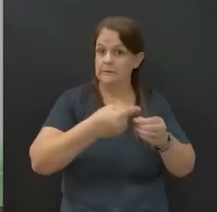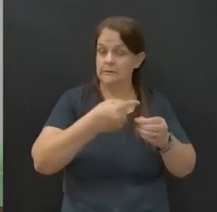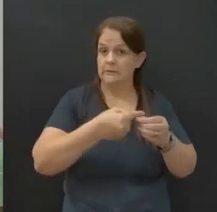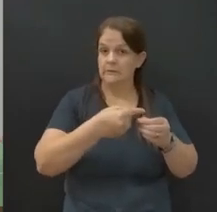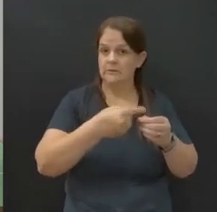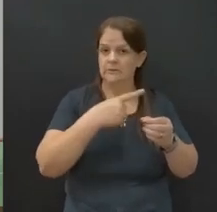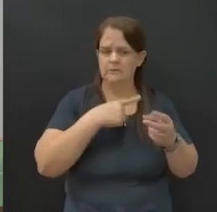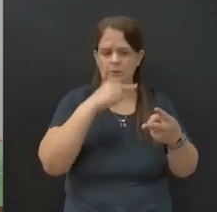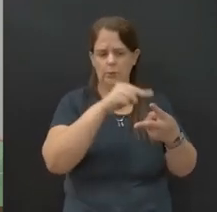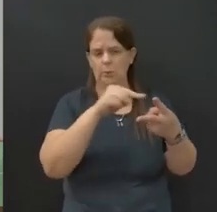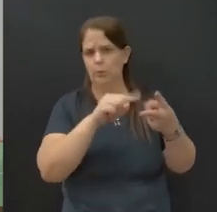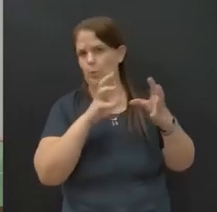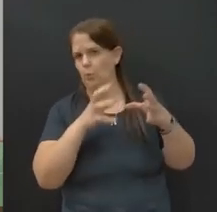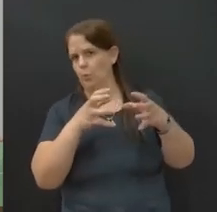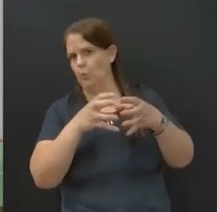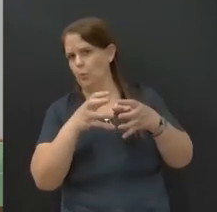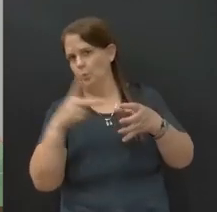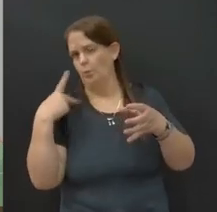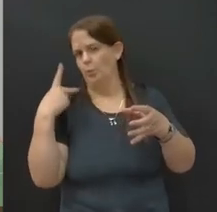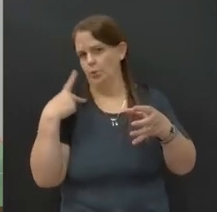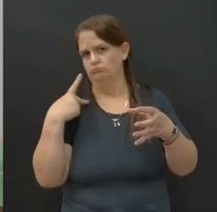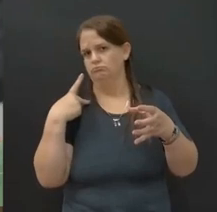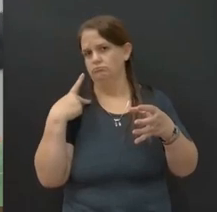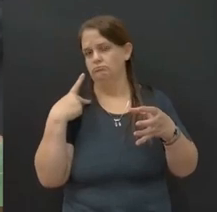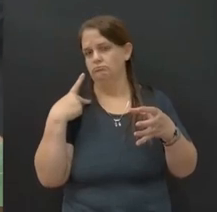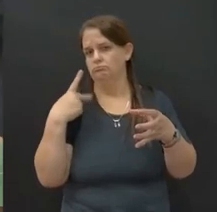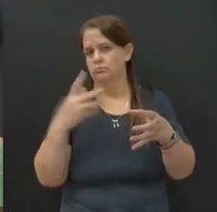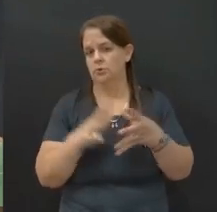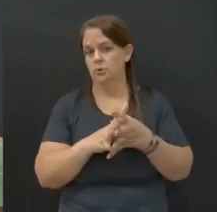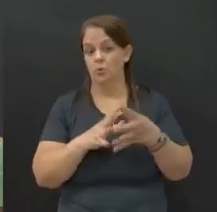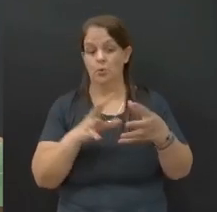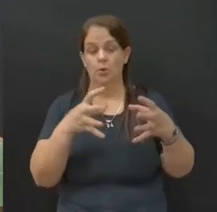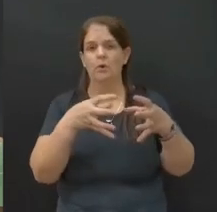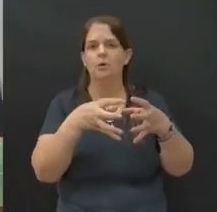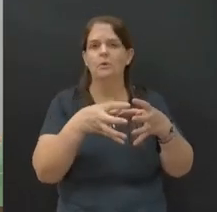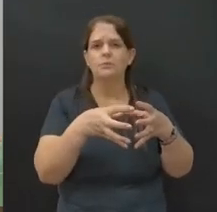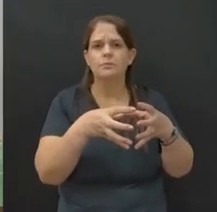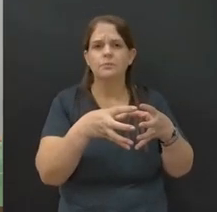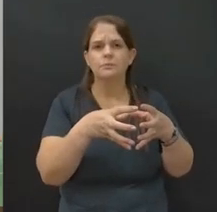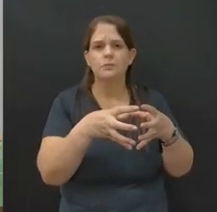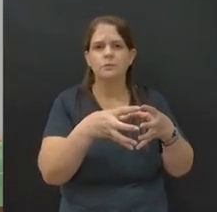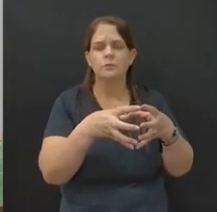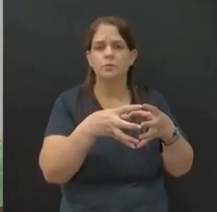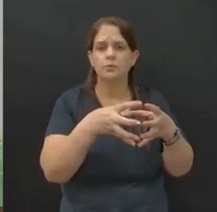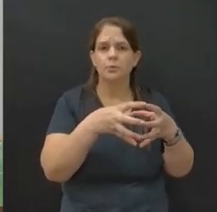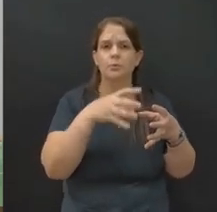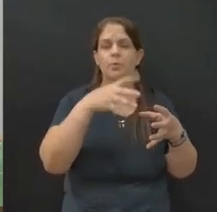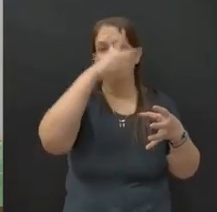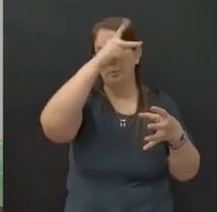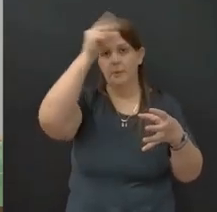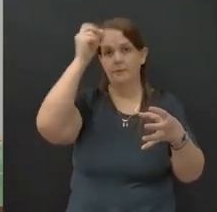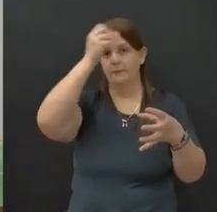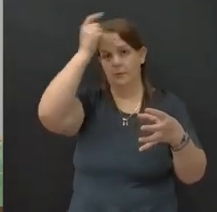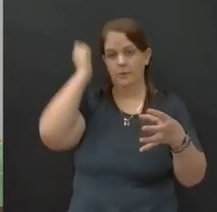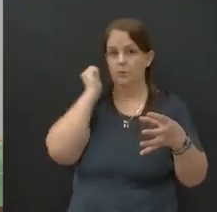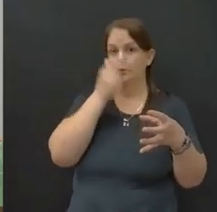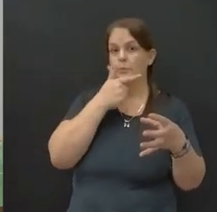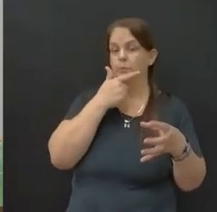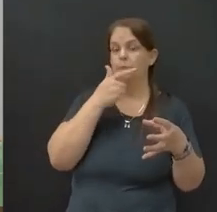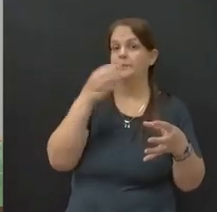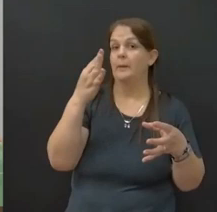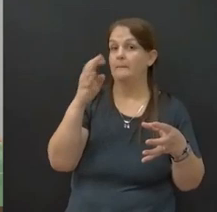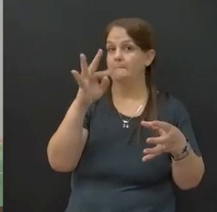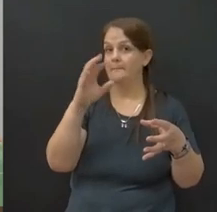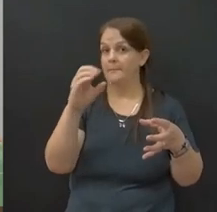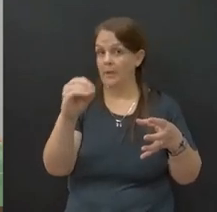dois grupos políticos, dois grandes grupos políticos. O grupo do prefeito Beto Lunit, do MDB, pré